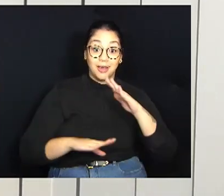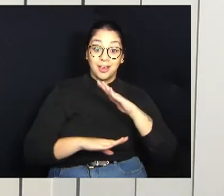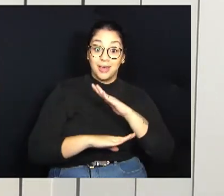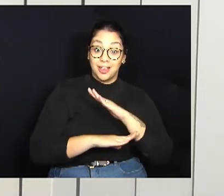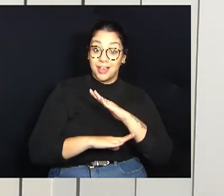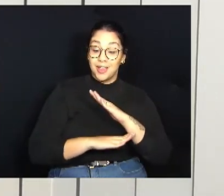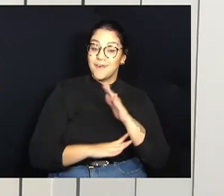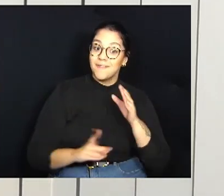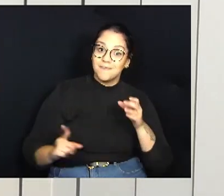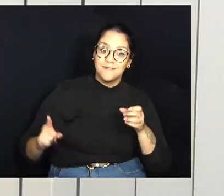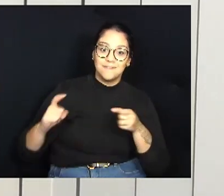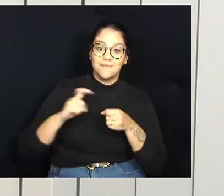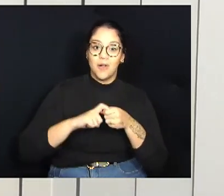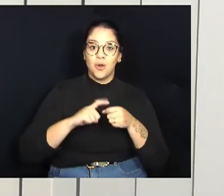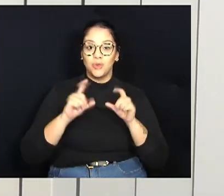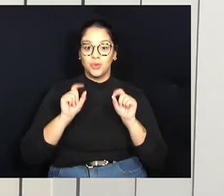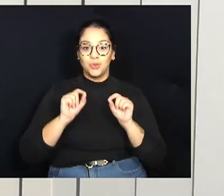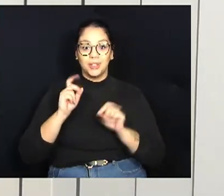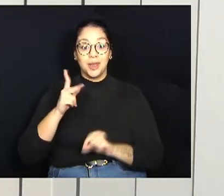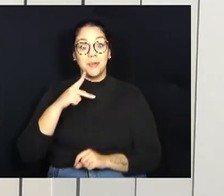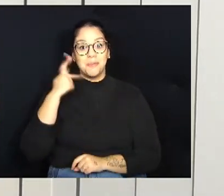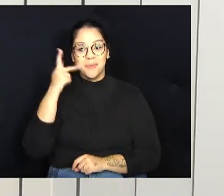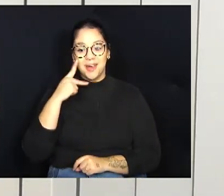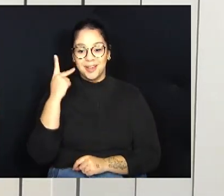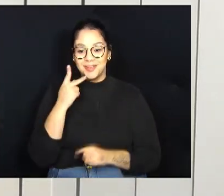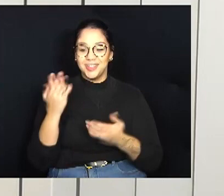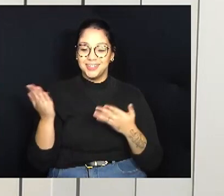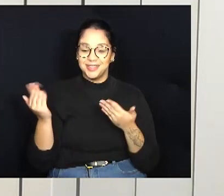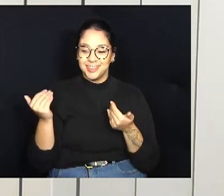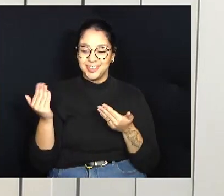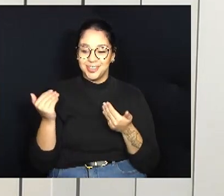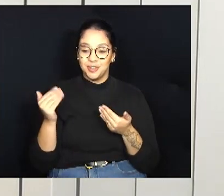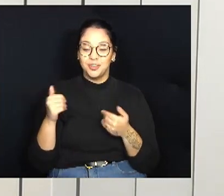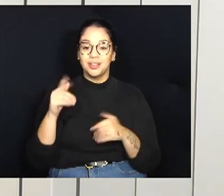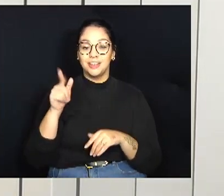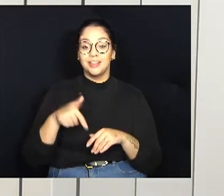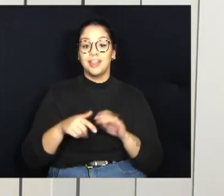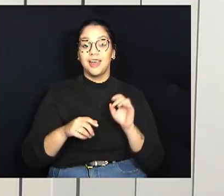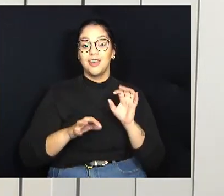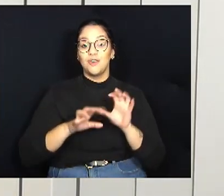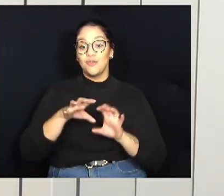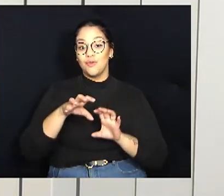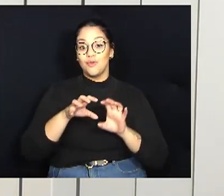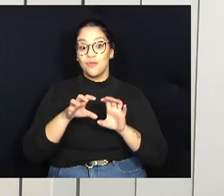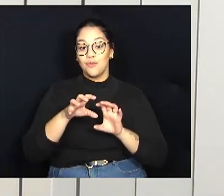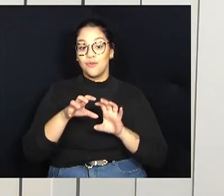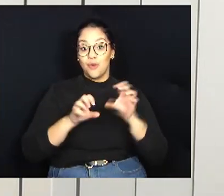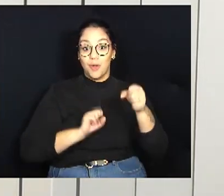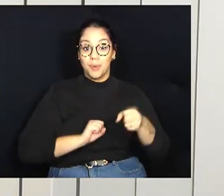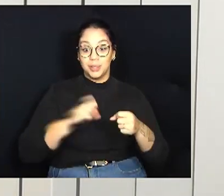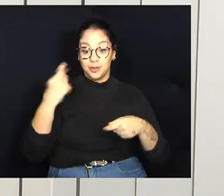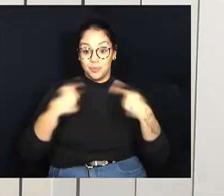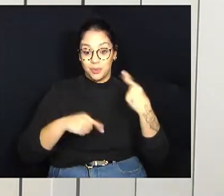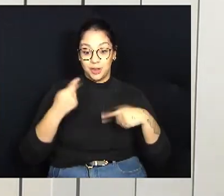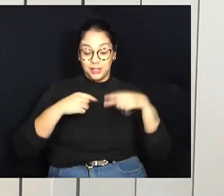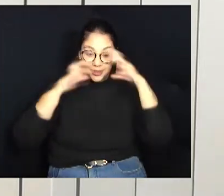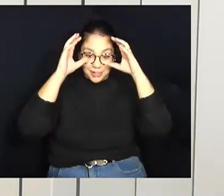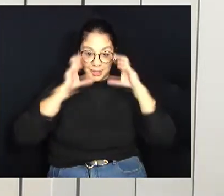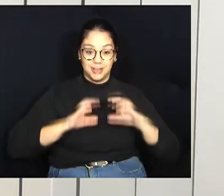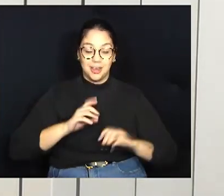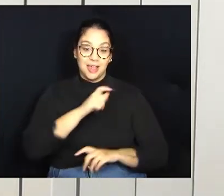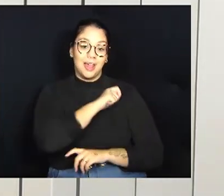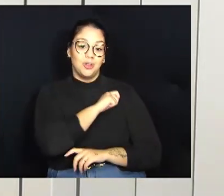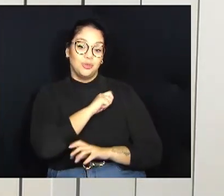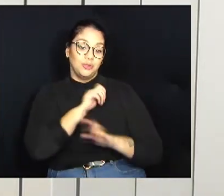retomou o Parlamento Jovem, o Programa de Formação Política e Cidadã, que envolve alunos de escolas